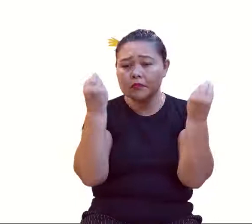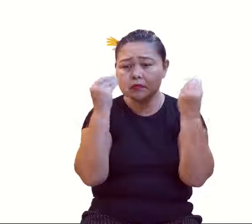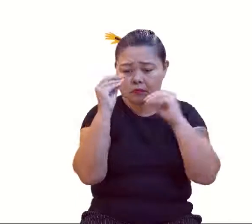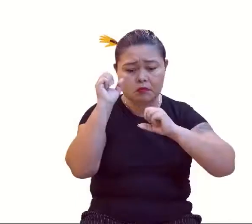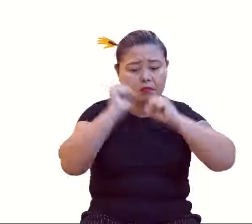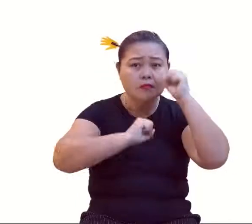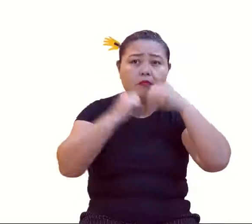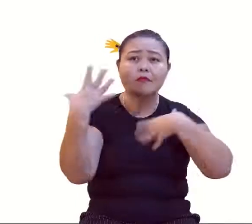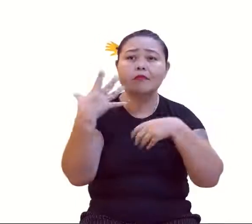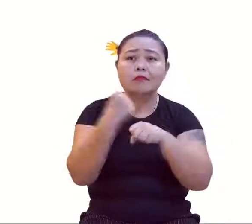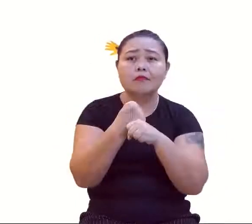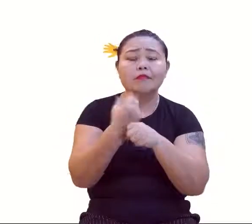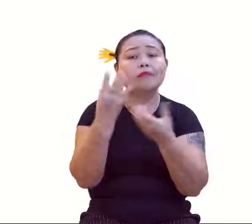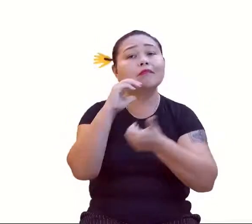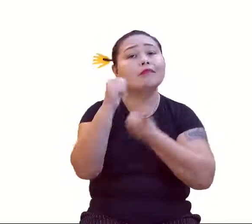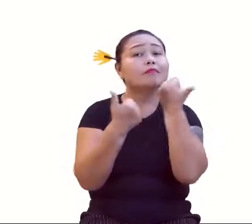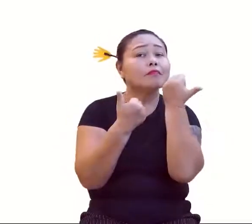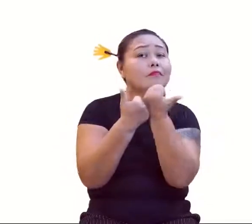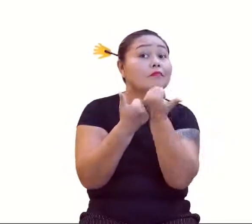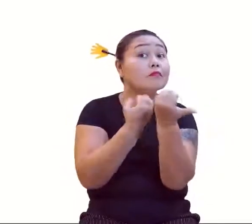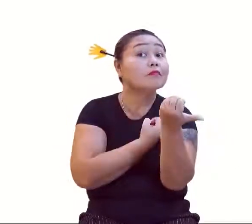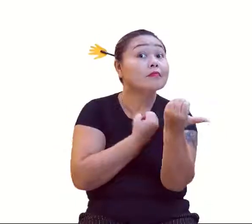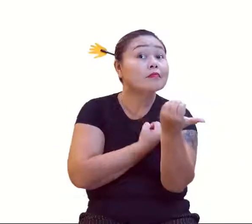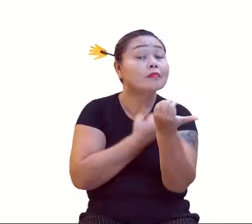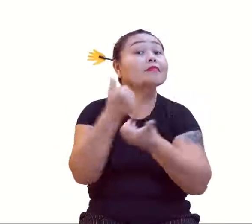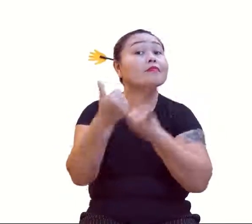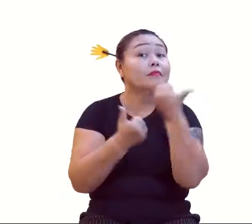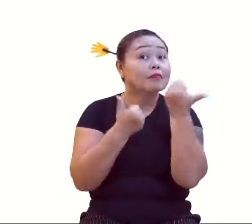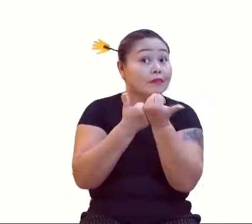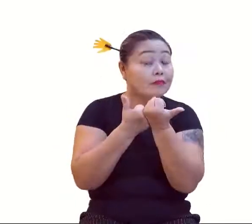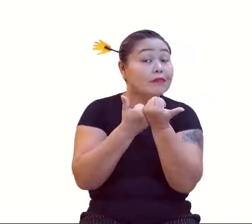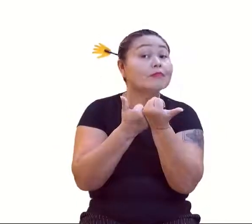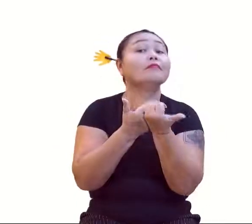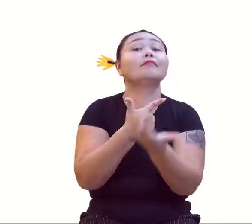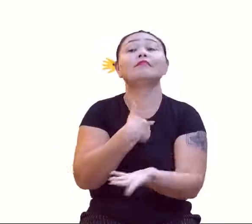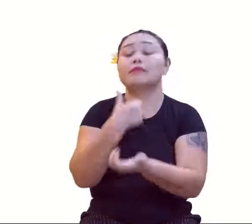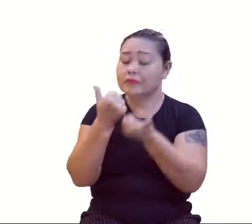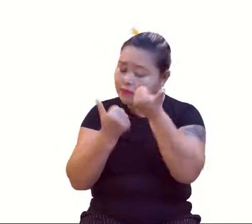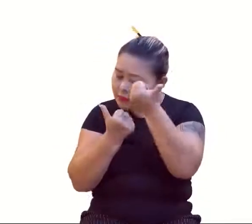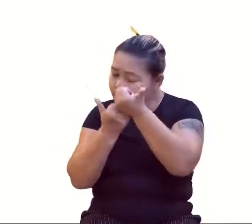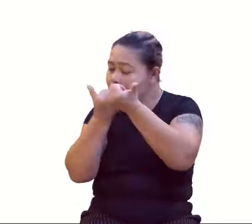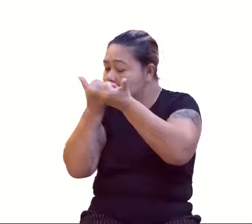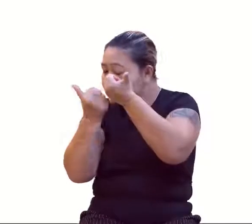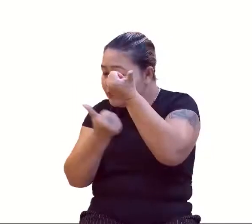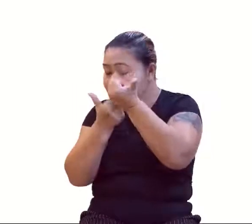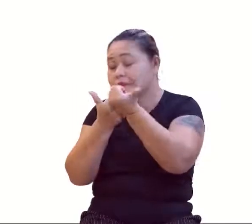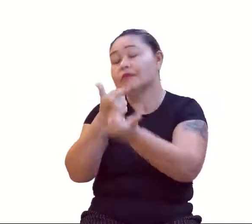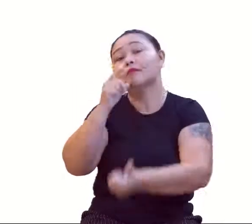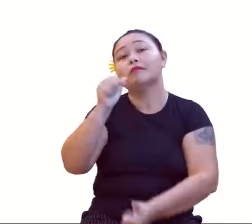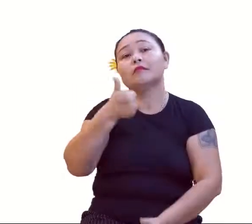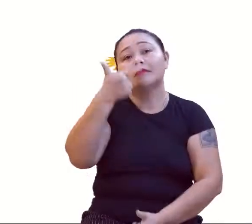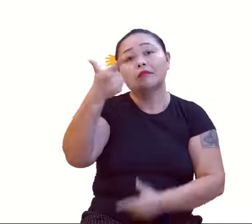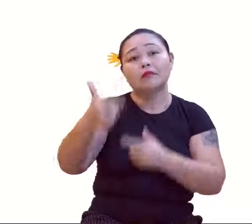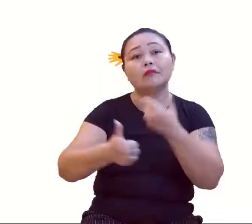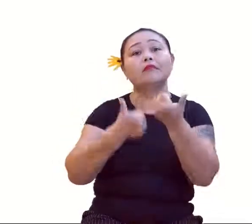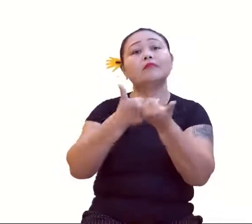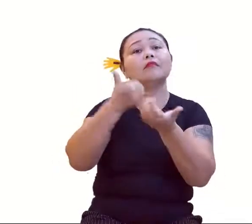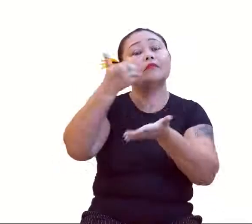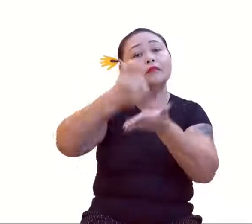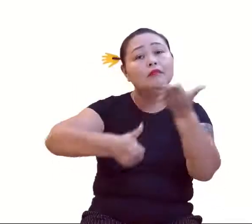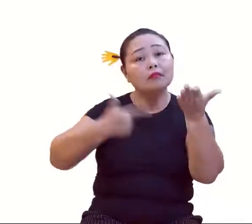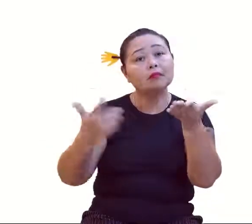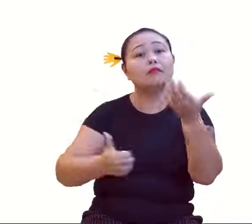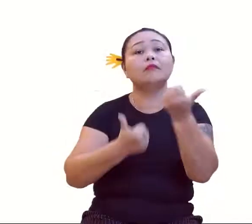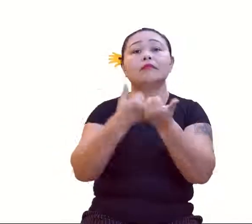substituindo valores, né? E vamos substituir. 1 ao quadrado menos 1, 2 ao quadrado menos 2,